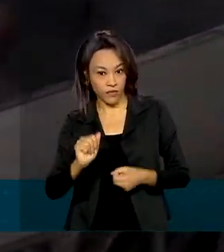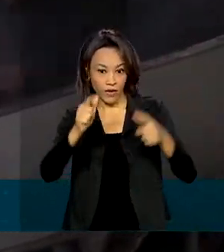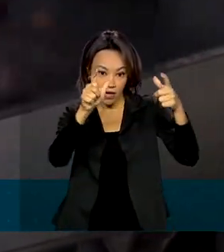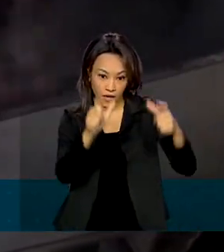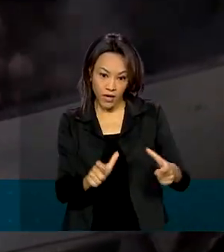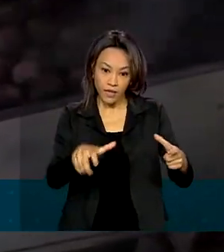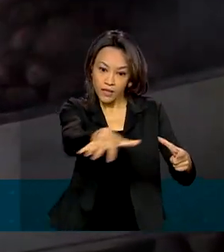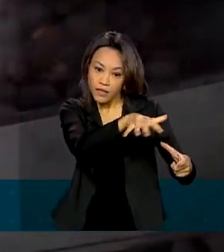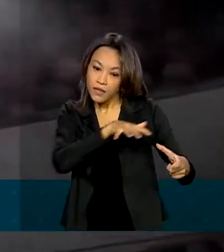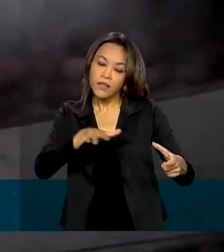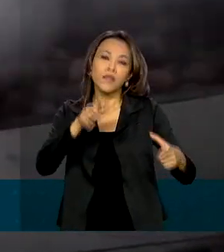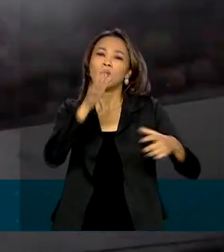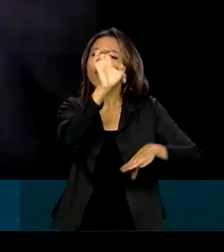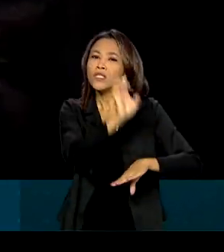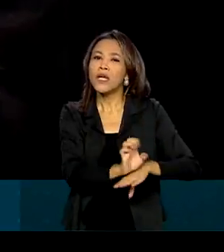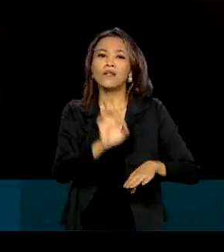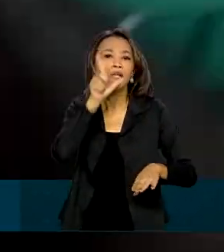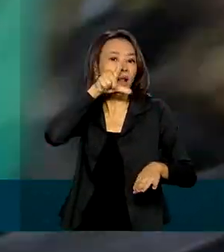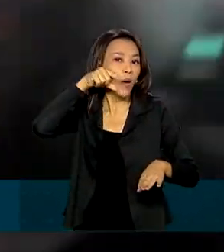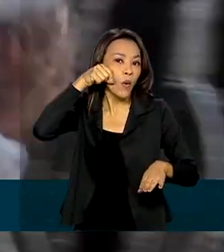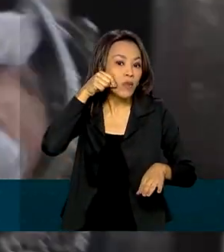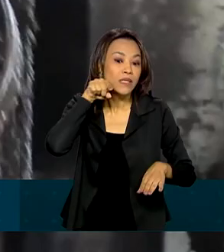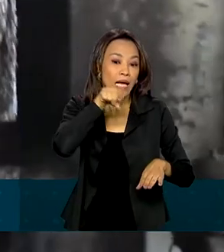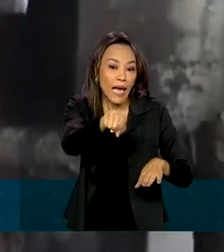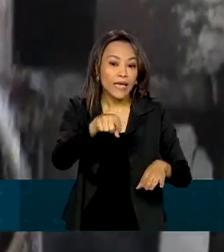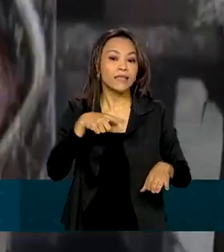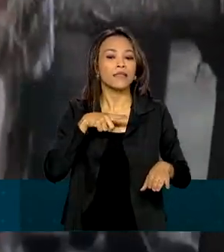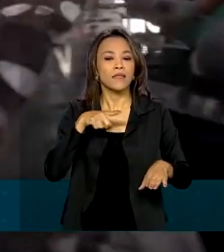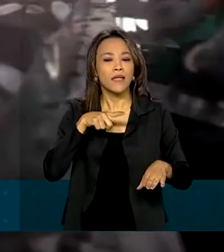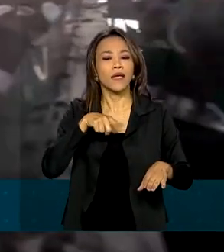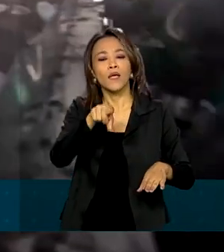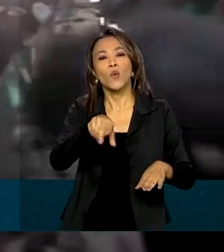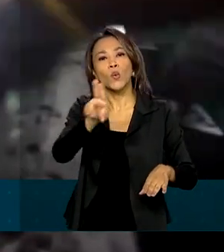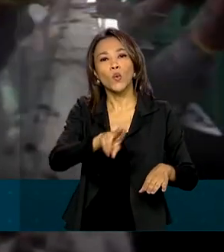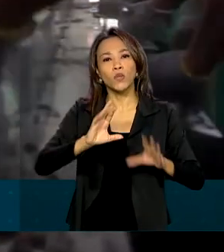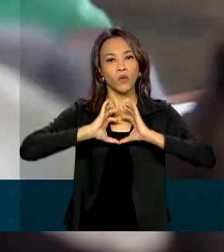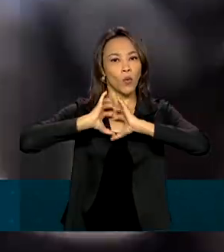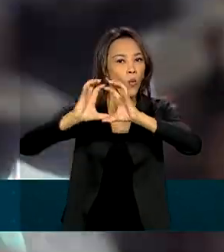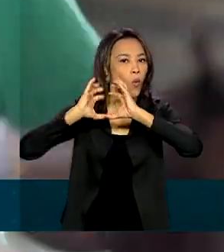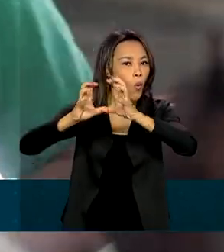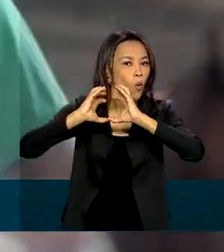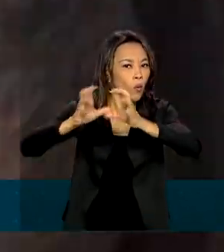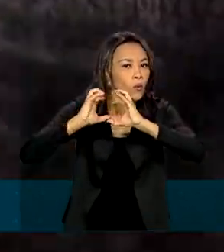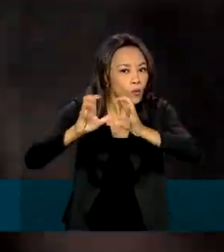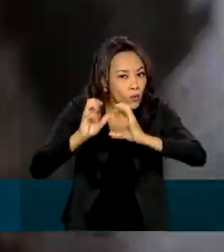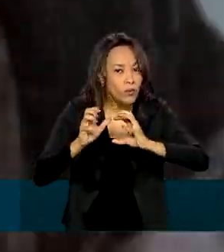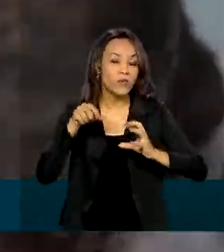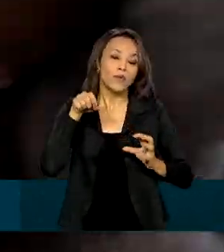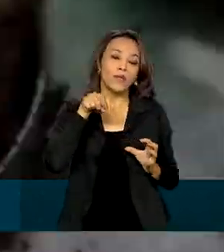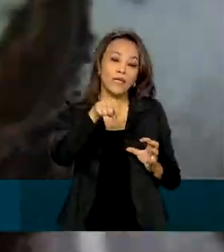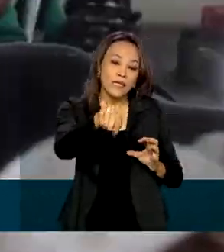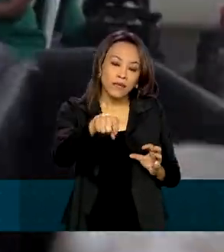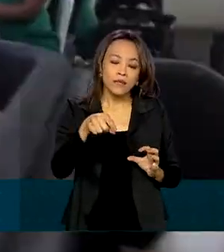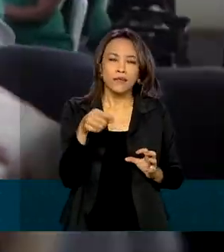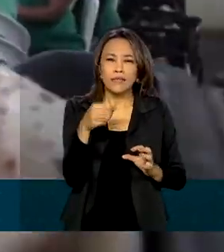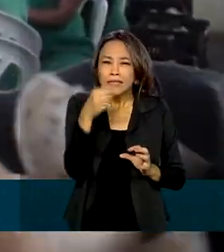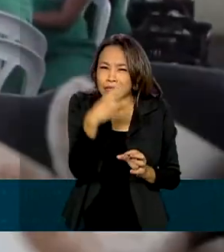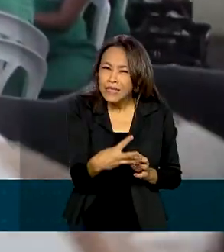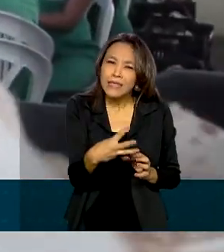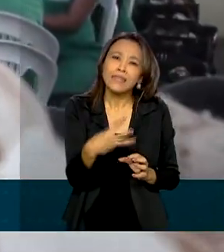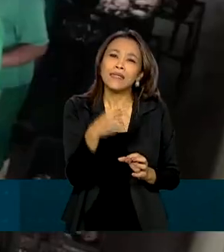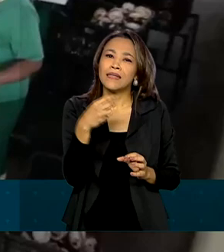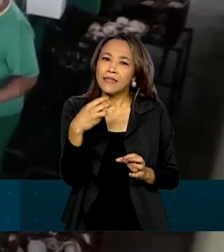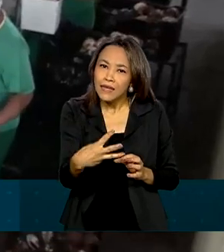Piaçabuçu, em Alagoas, que processa derivados do coco. Além de gerar cerca de 30 empregos